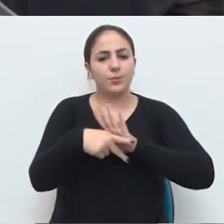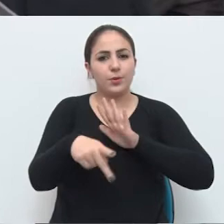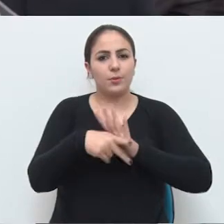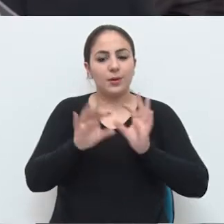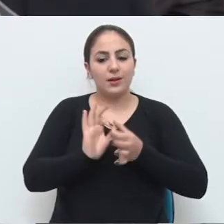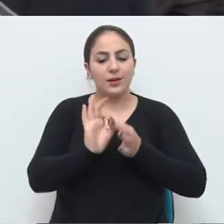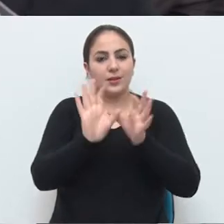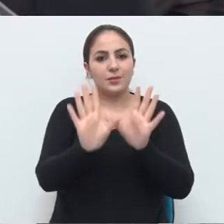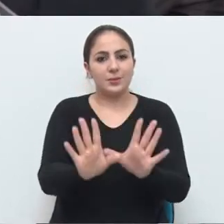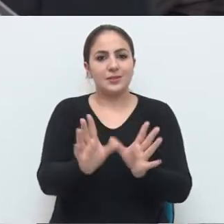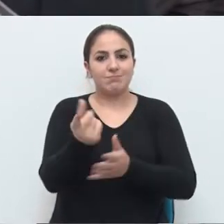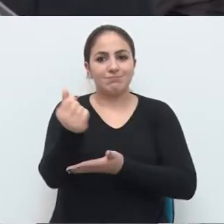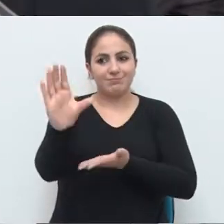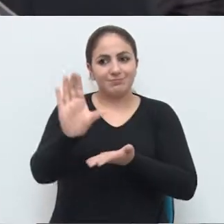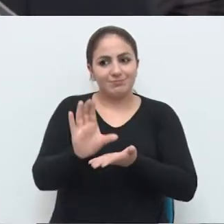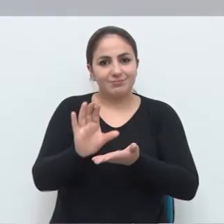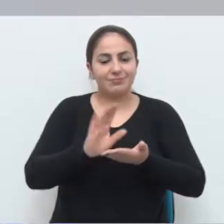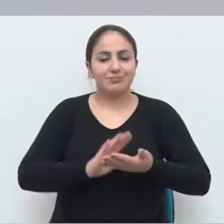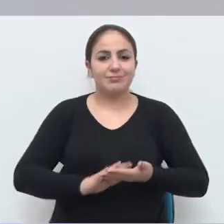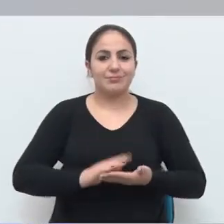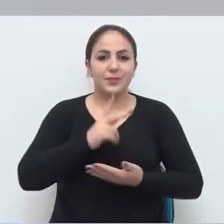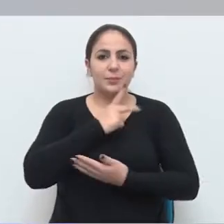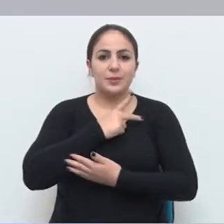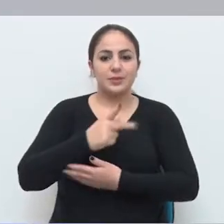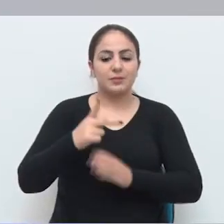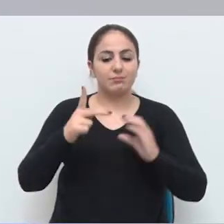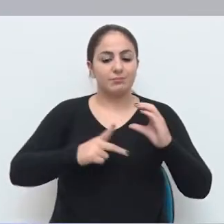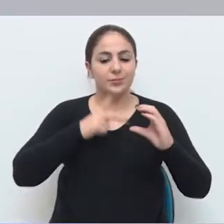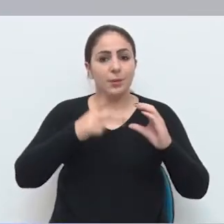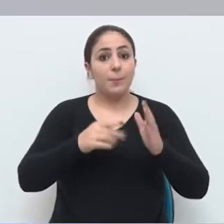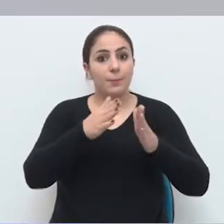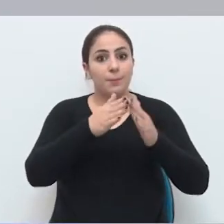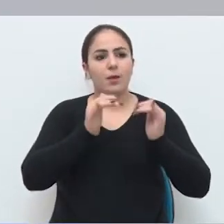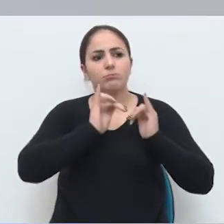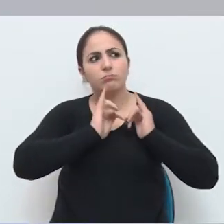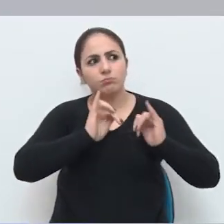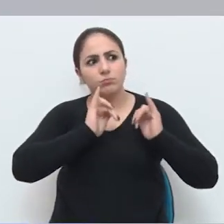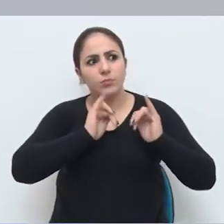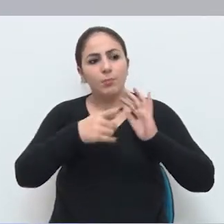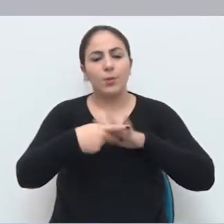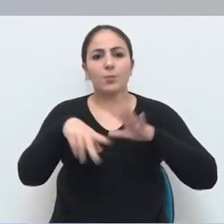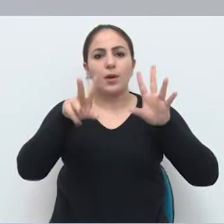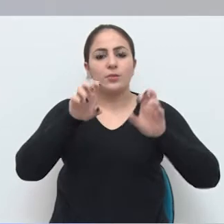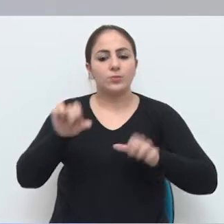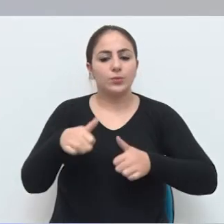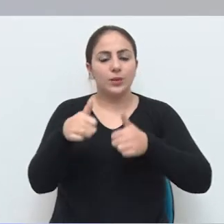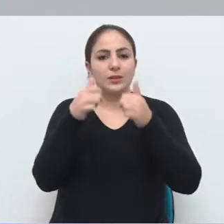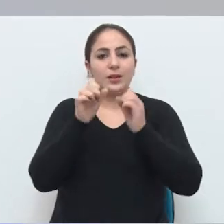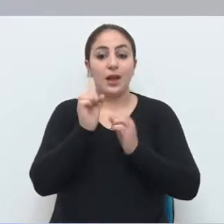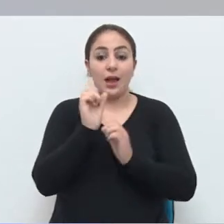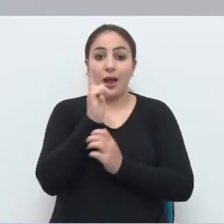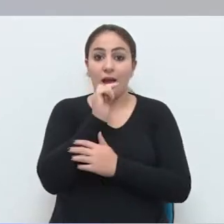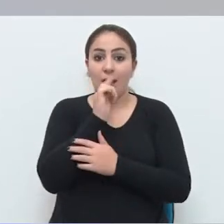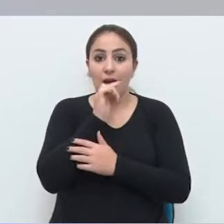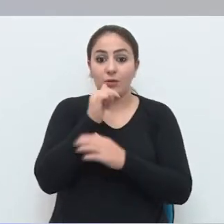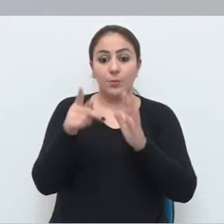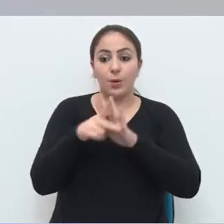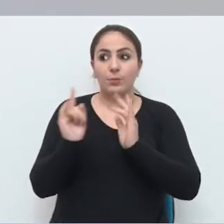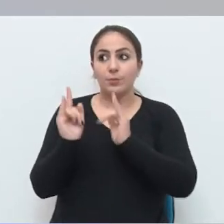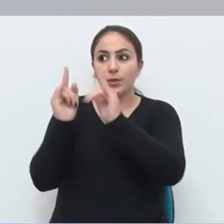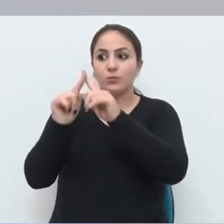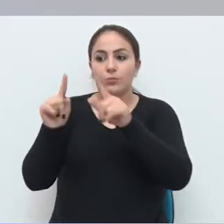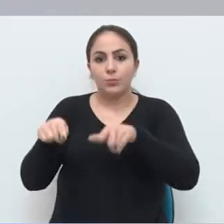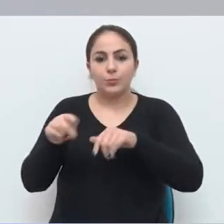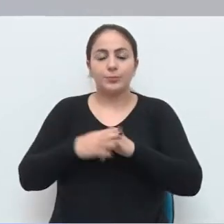restantes para a liberação da verba. Presidente do Legislativo pede informações sobre a qualidade da água de